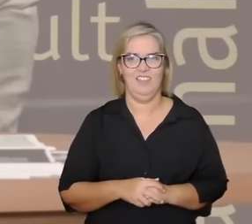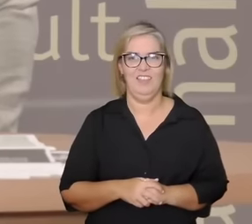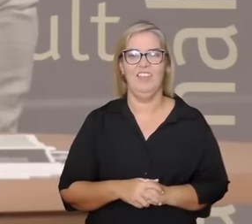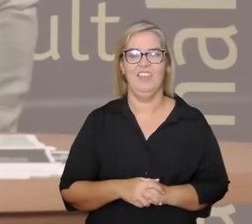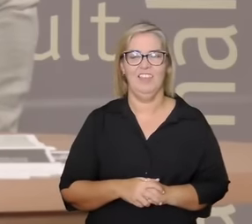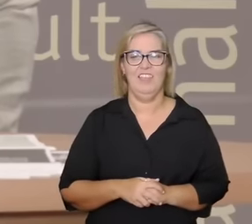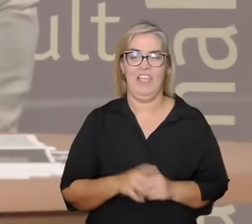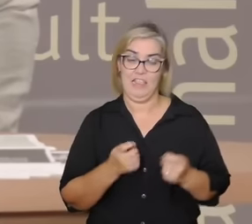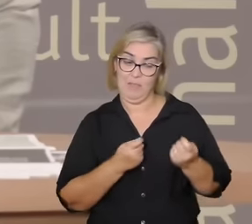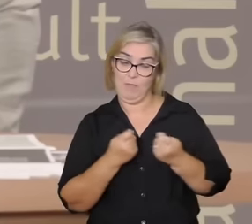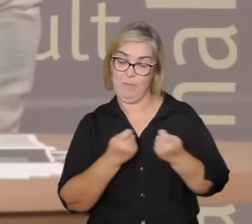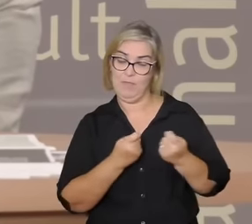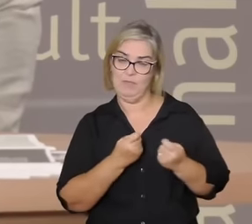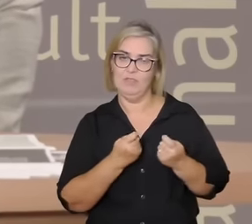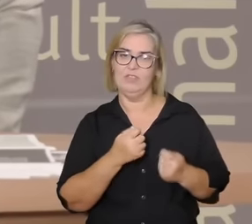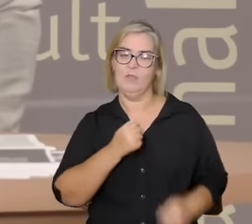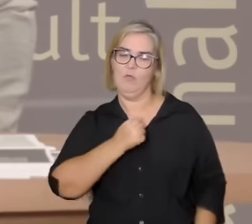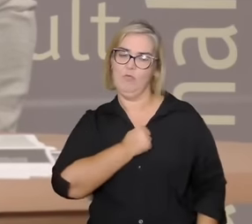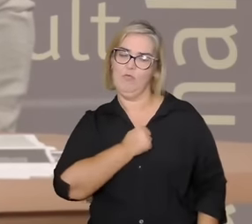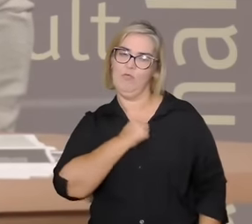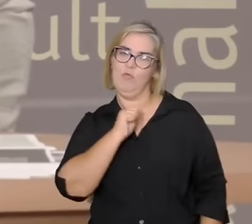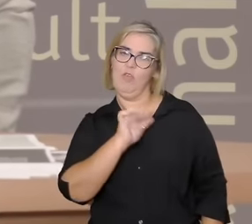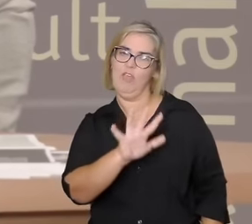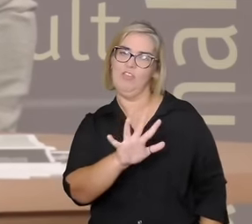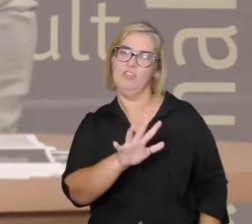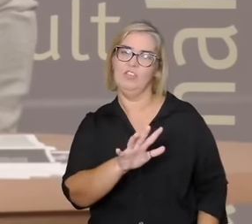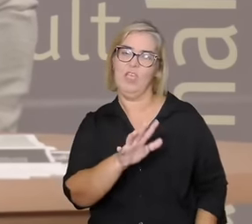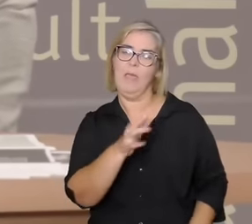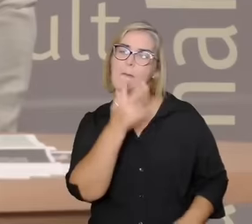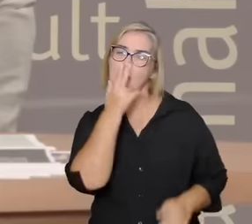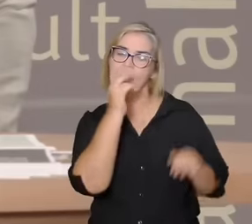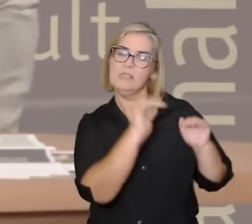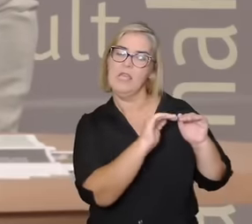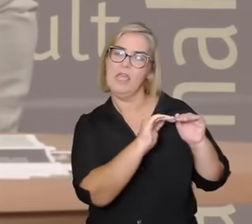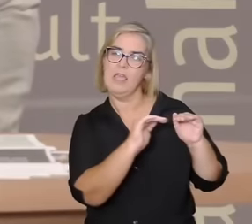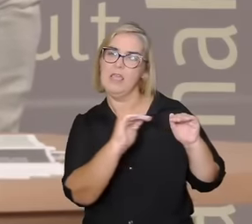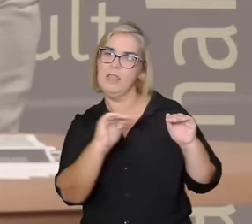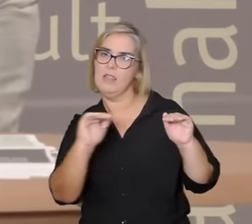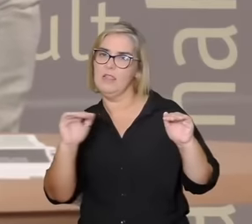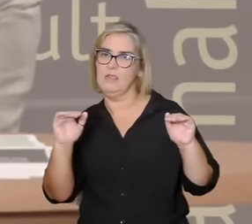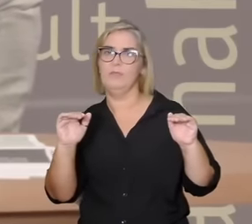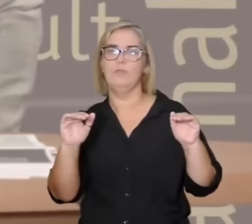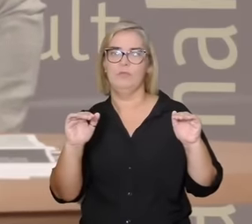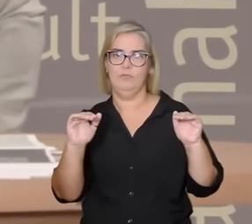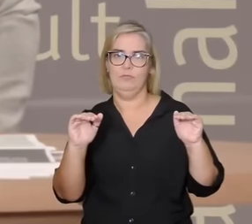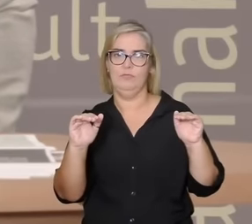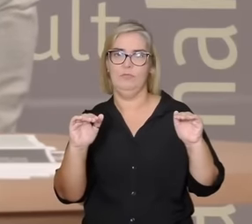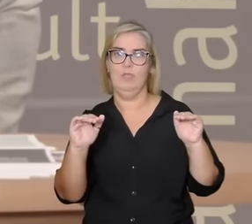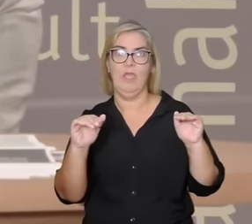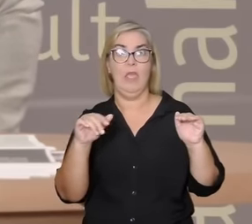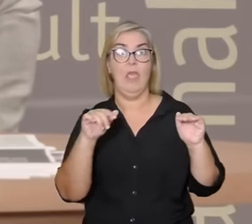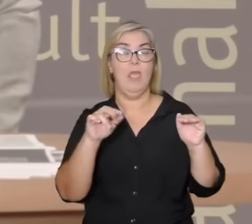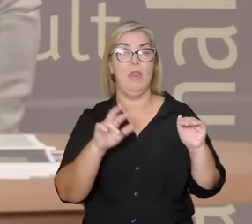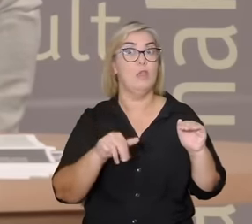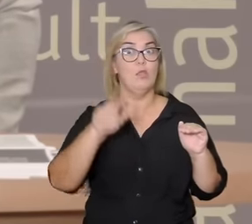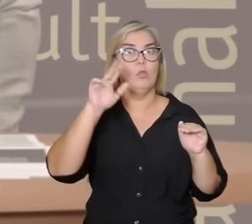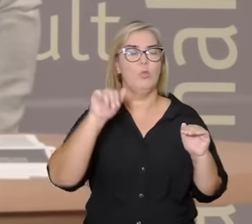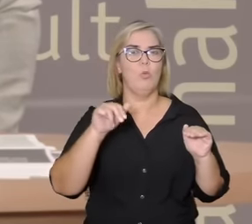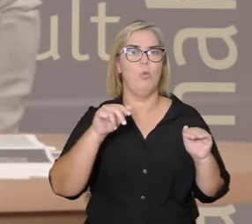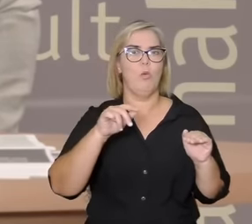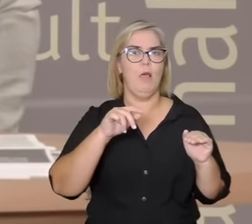aqui ele mantém o axé nos mantém equilibrados não que ele vá acabar com qualquer outro afeto mas ele mantém o equilíbrio